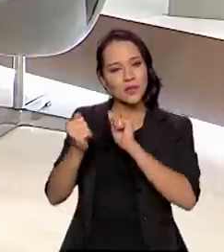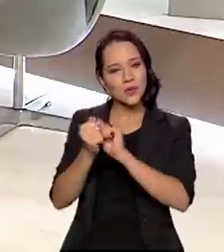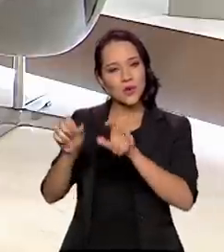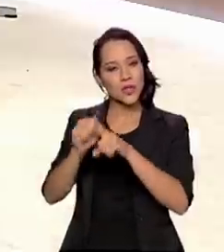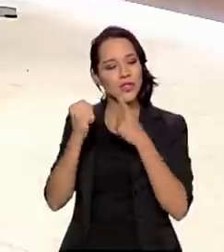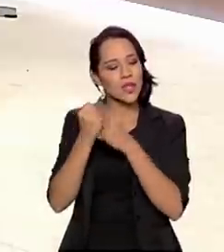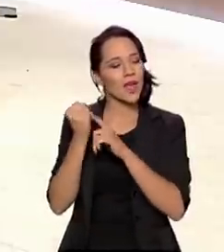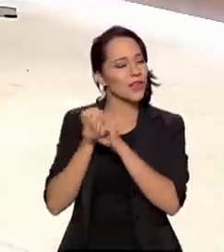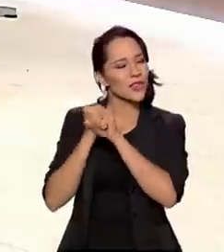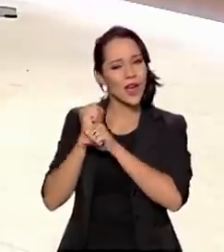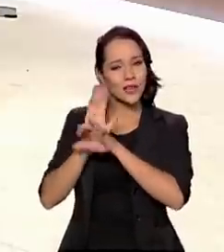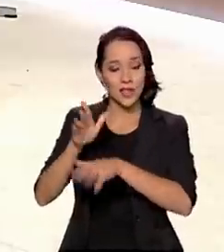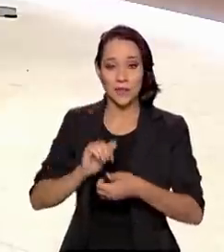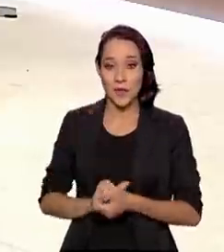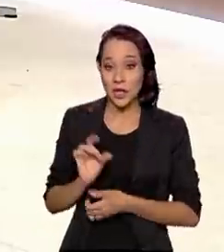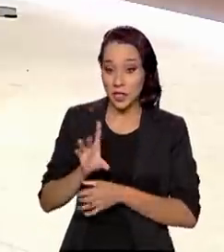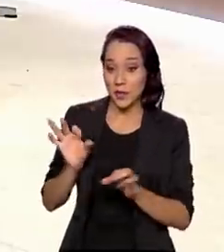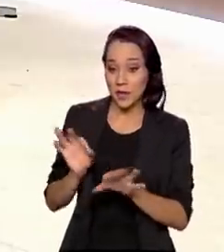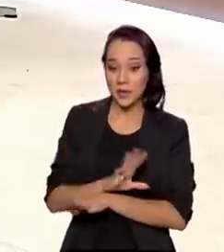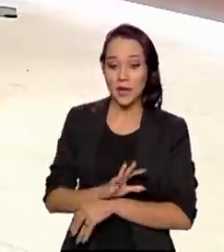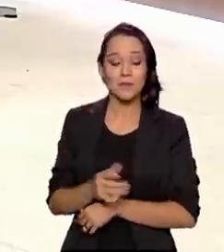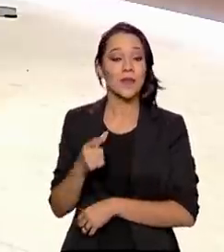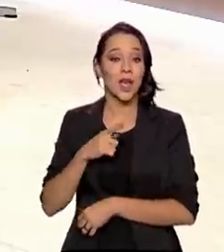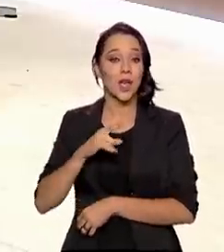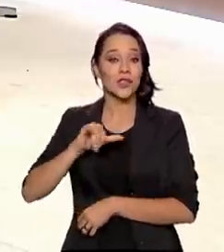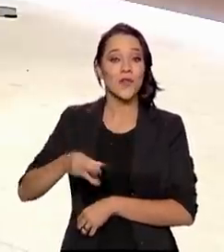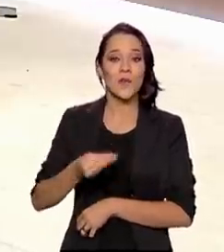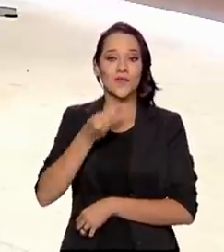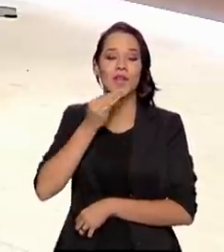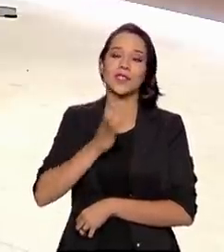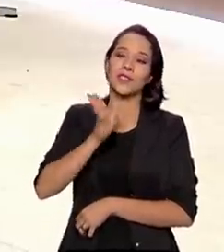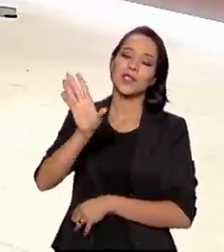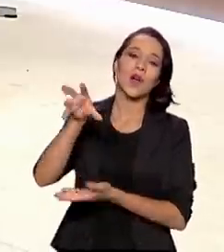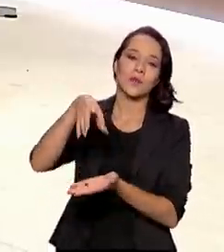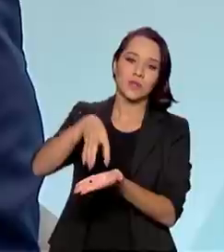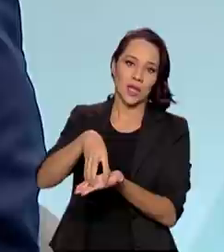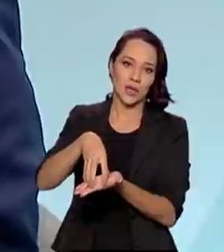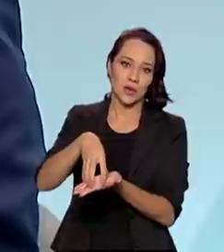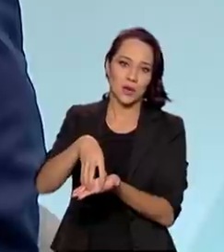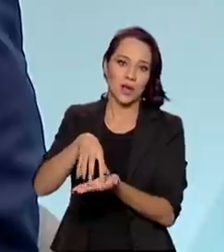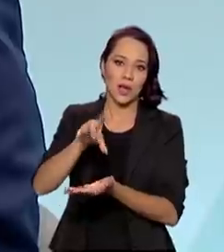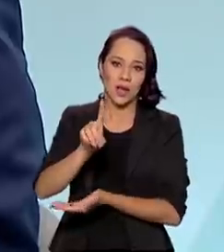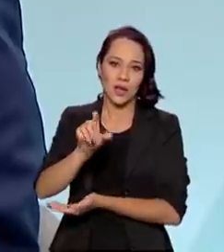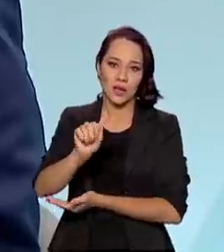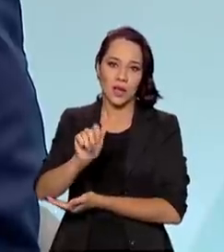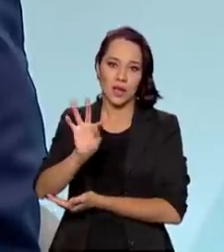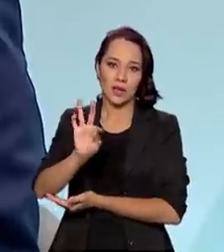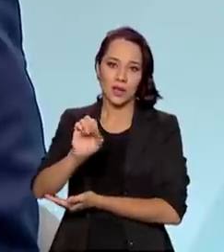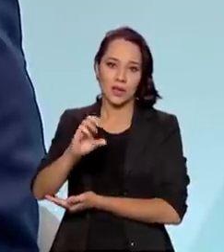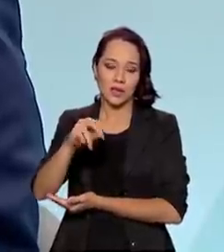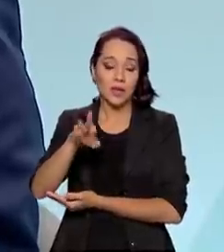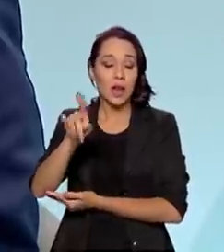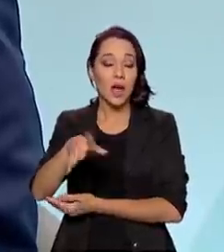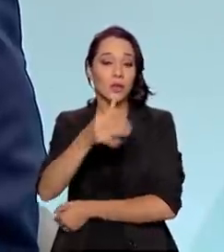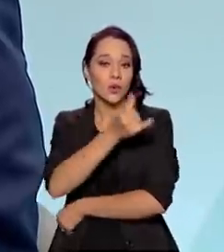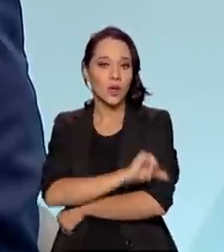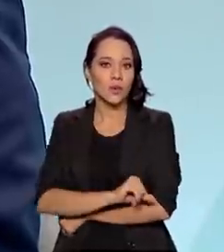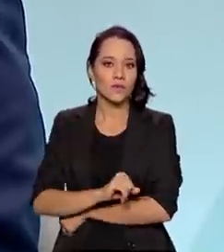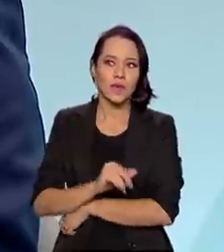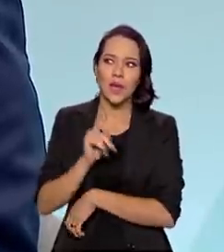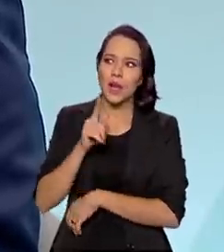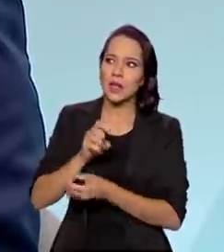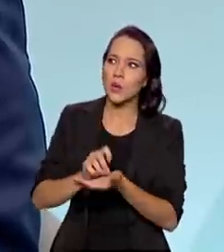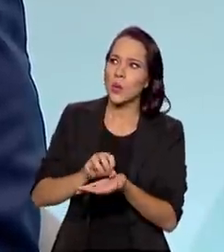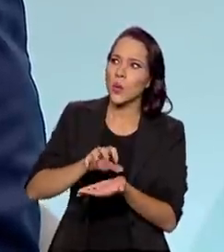muito tempo. E só para terminar, Paulo, eu tive a oportunidade de ir a um centro, ao Data Center do Rio, e lá tem a impressão de